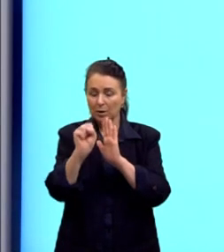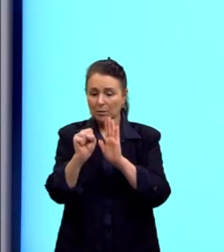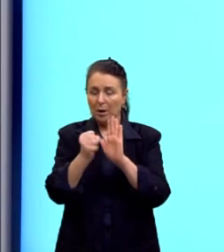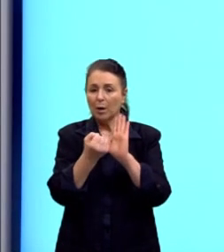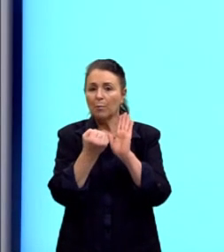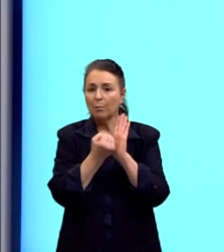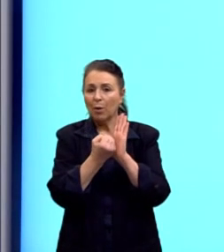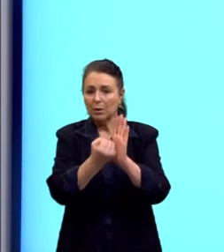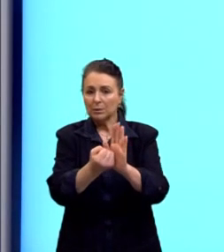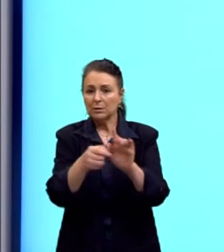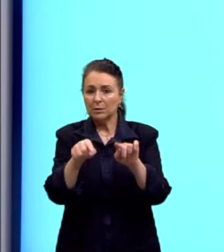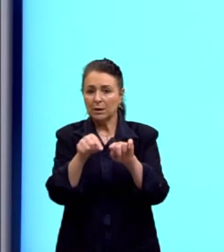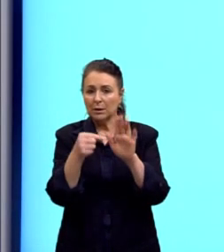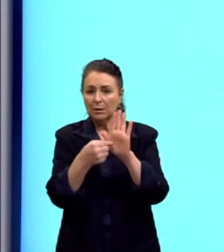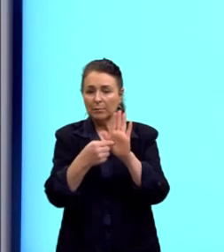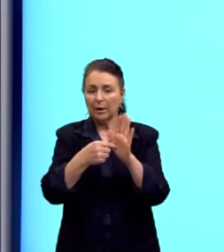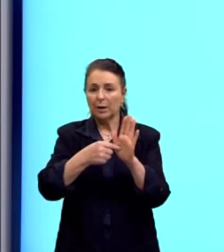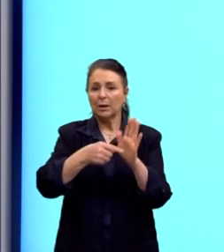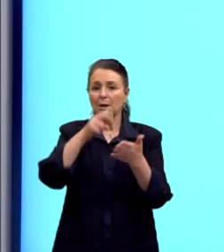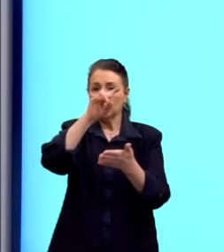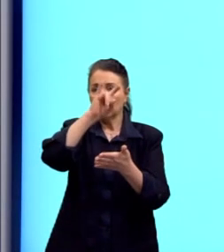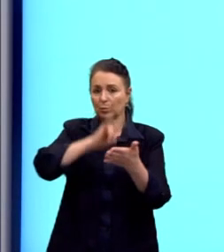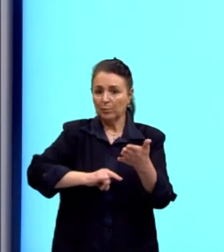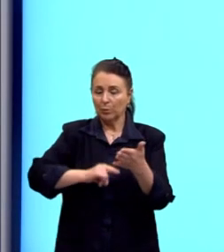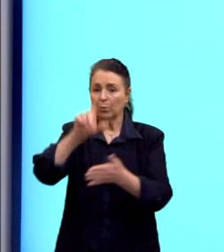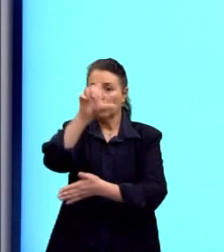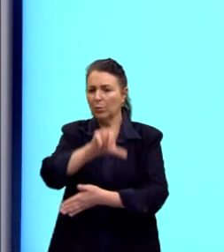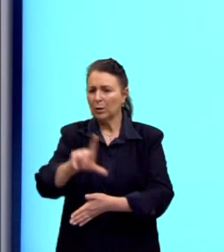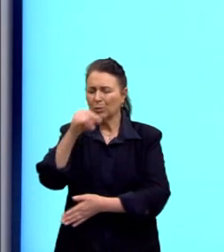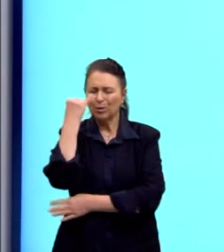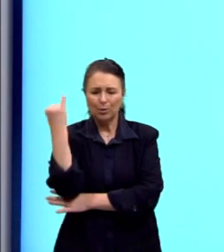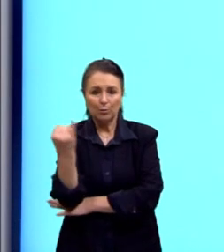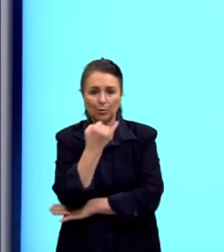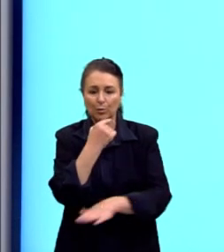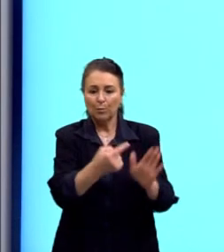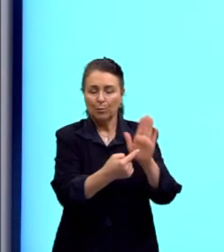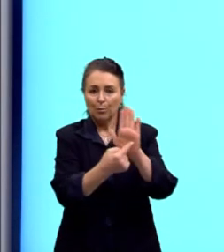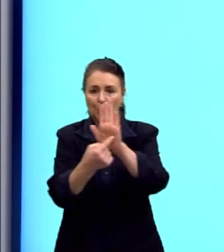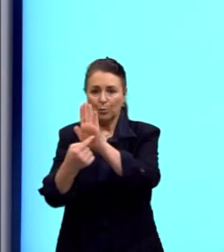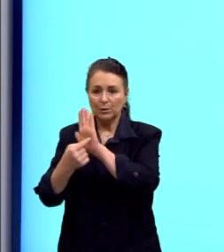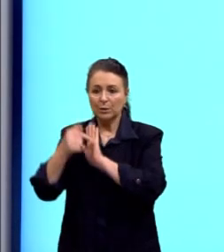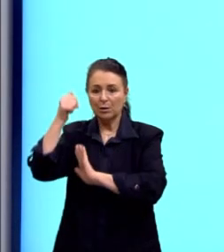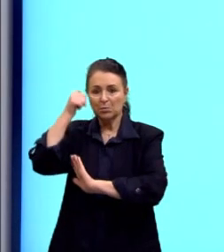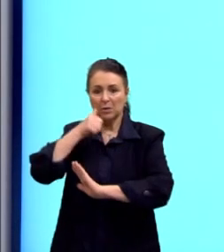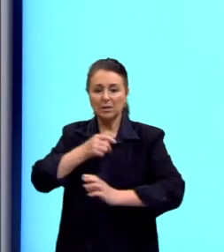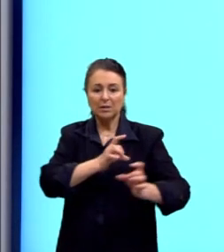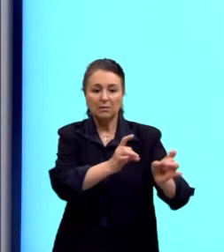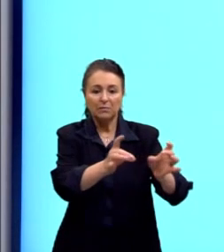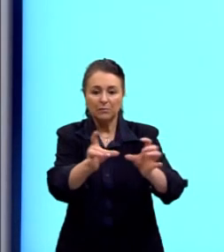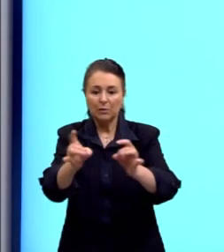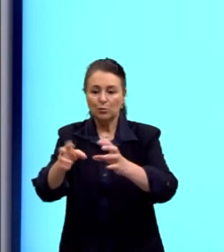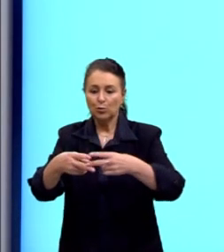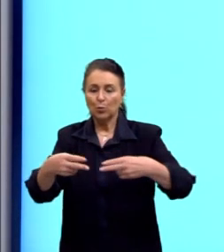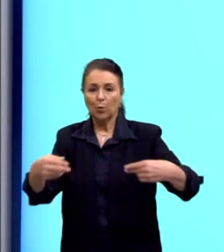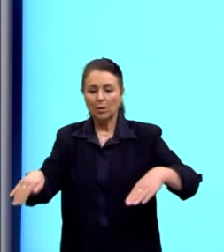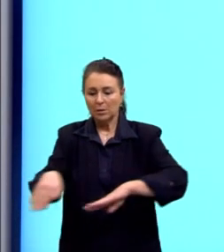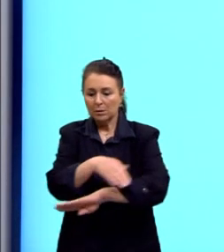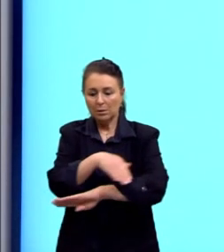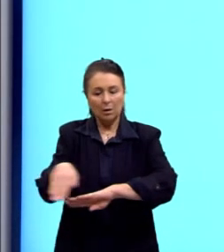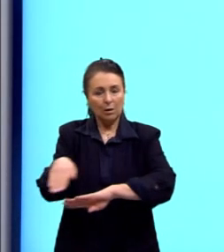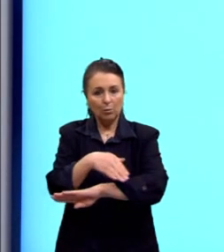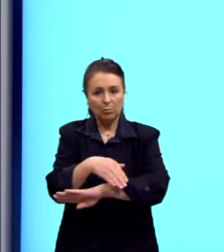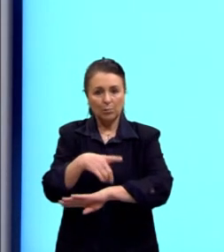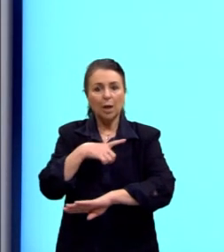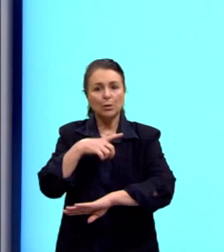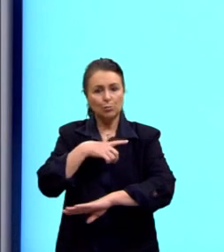sobre a região. A literatura é rica em referências às grandes mulheres como vendedoras ambulantes, cujo jeito para o